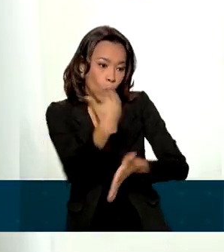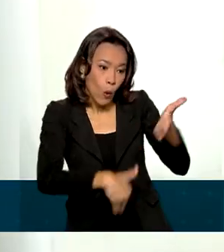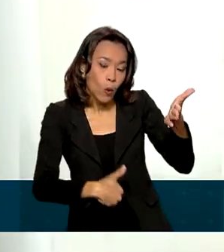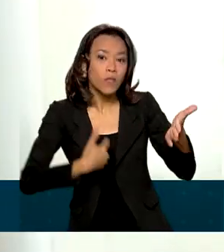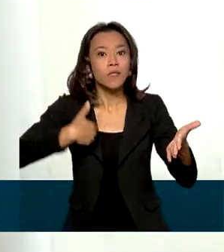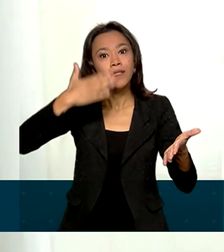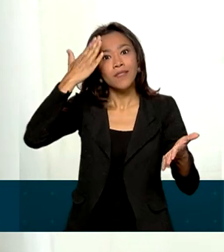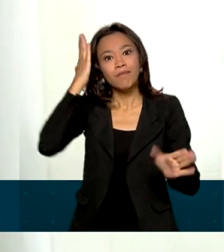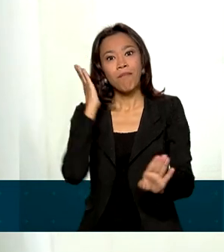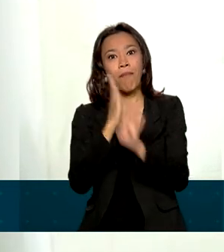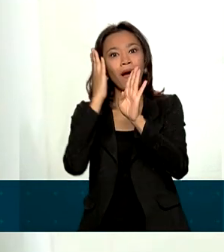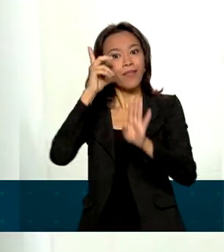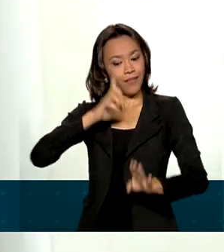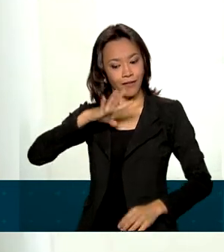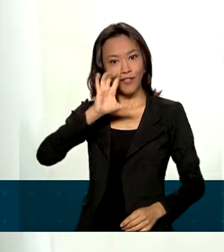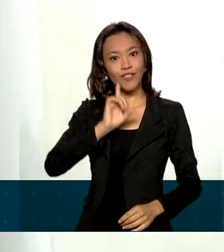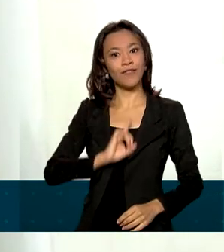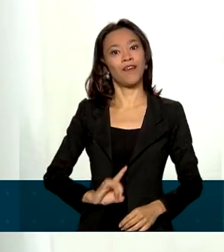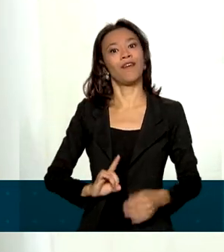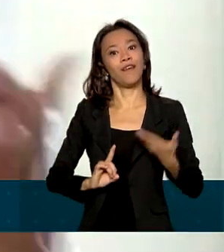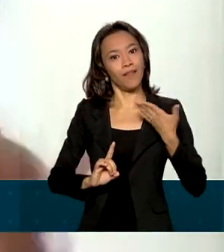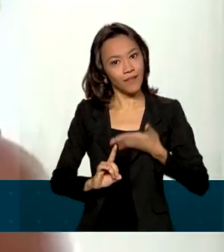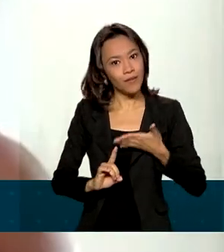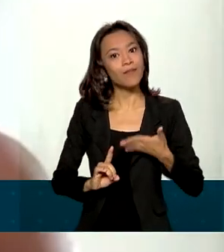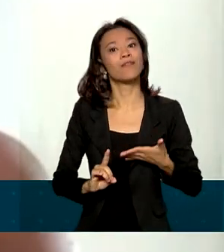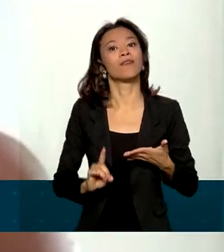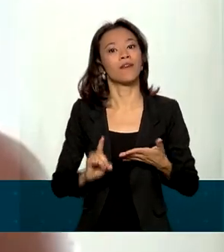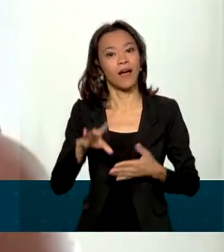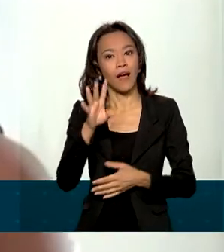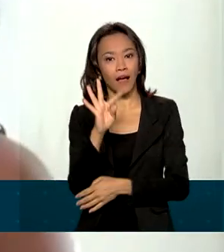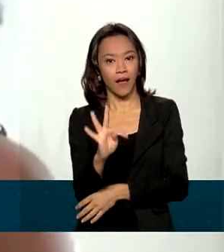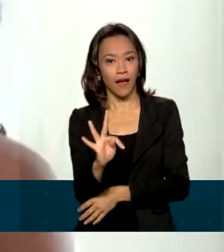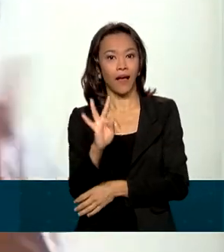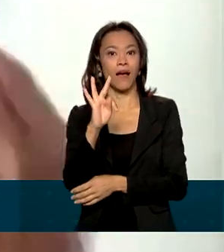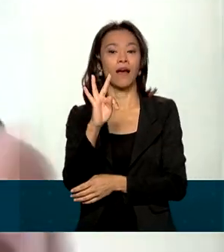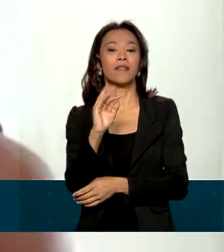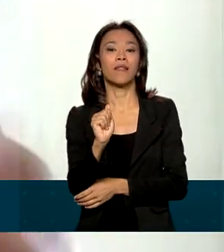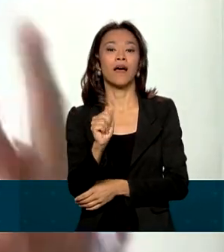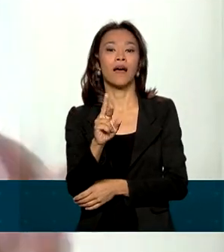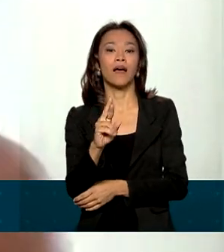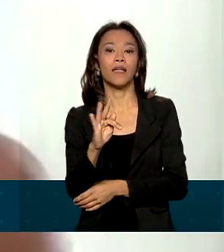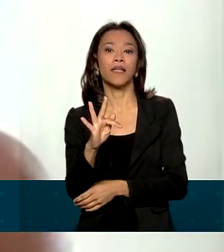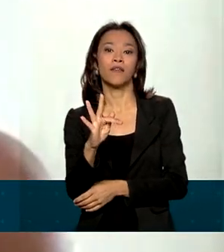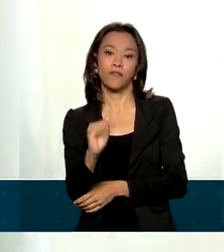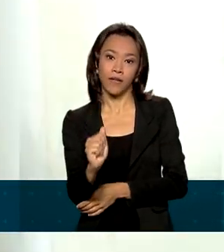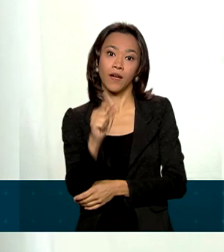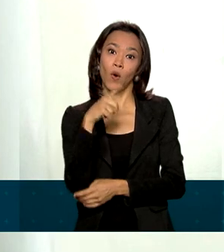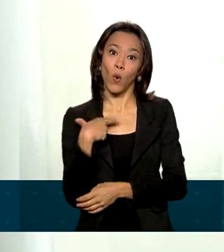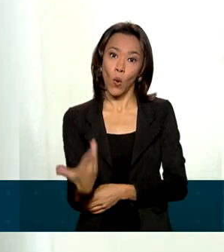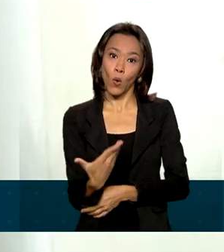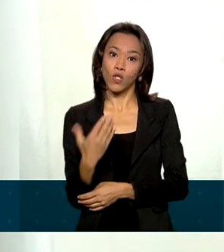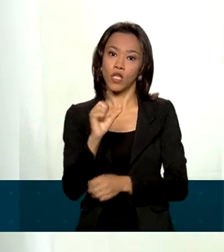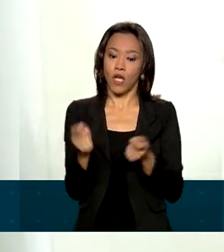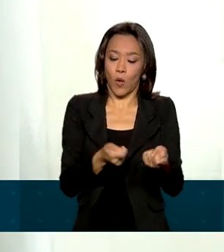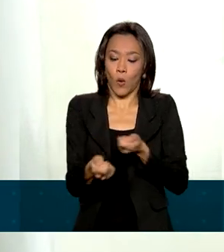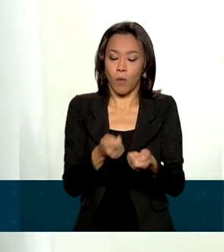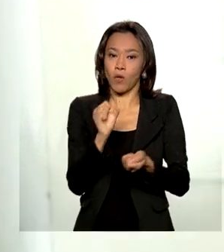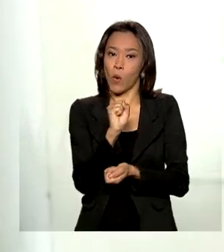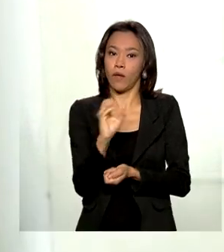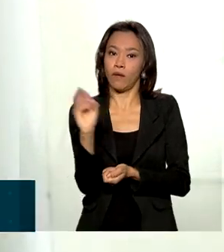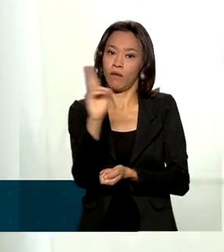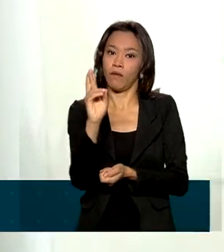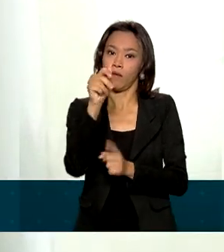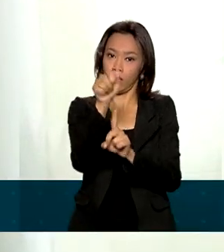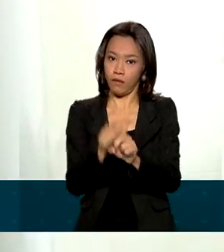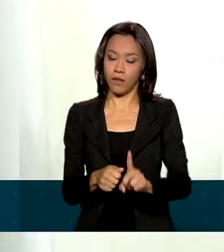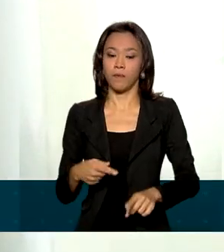direito à Tarifa Social de Energia. Hoje, economiza cerca de R 80,00 por mês. Nós conseguimos acessar